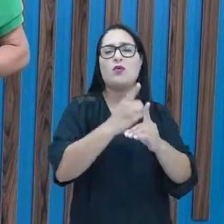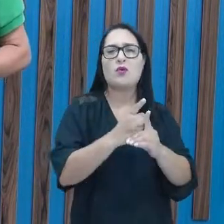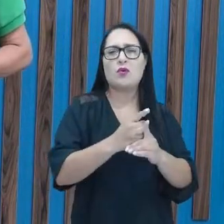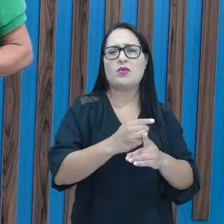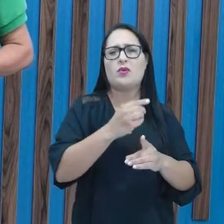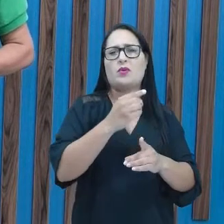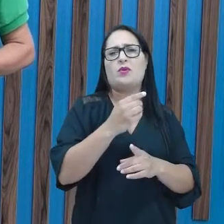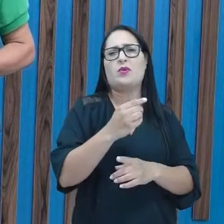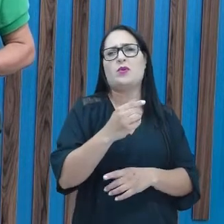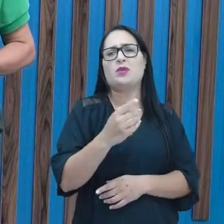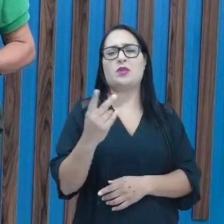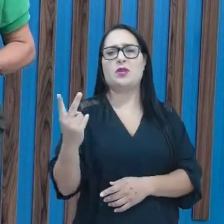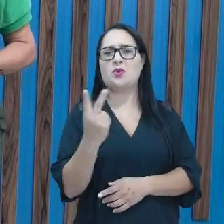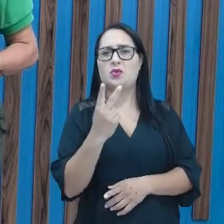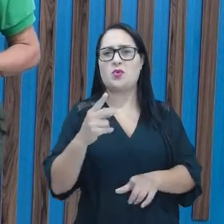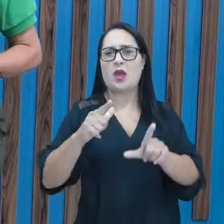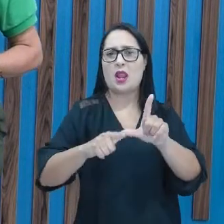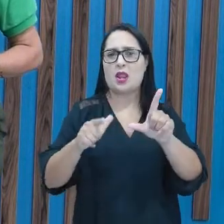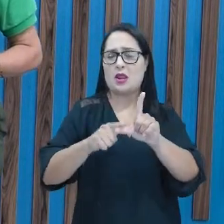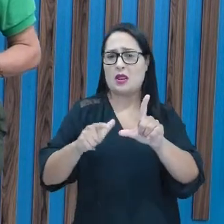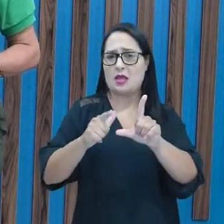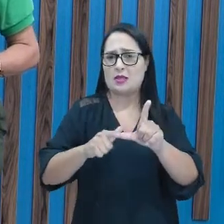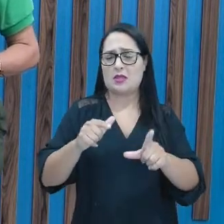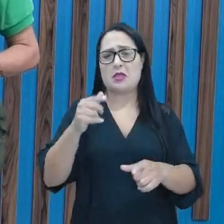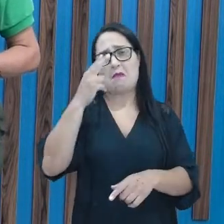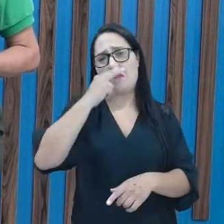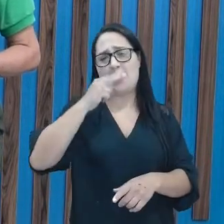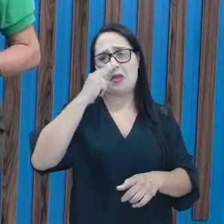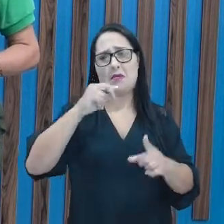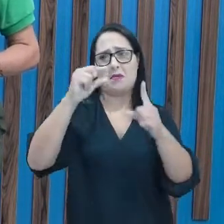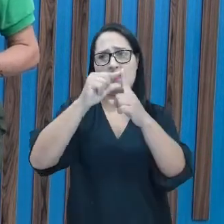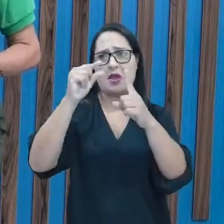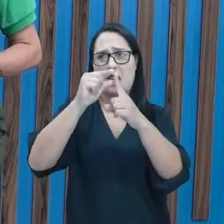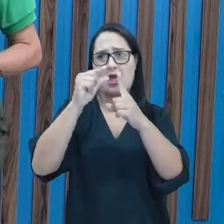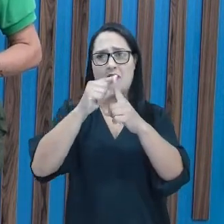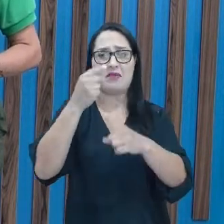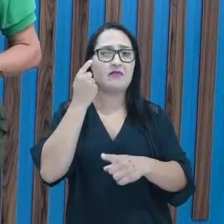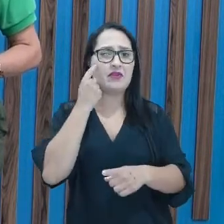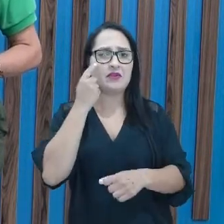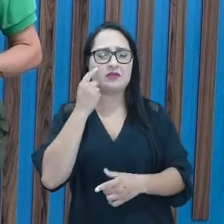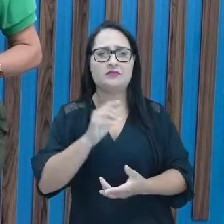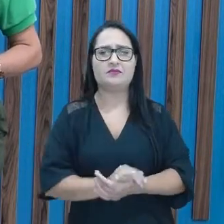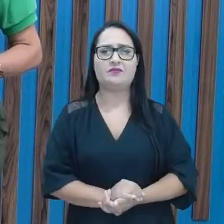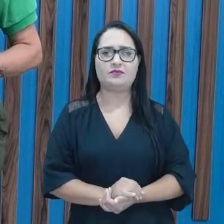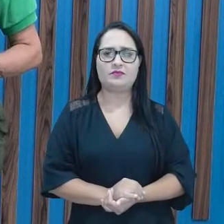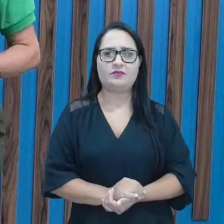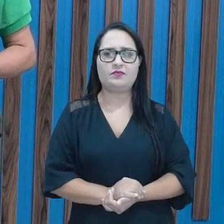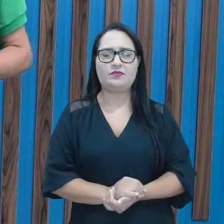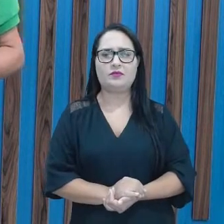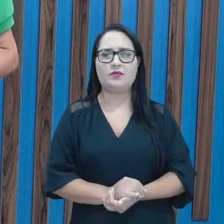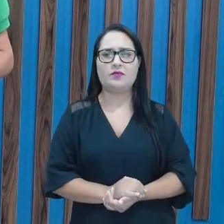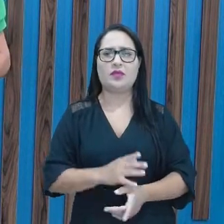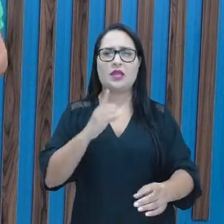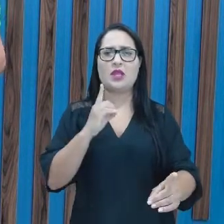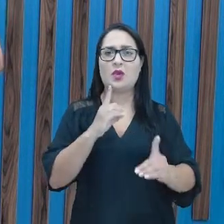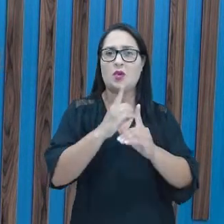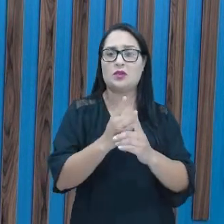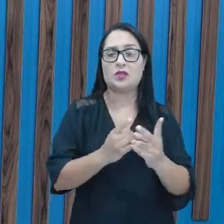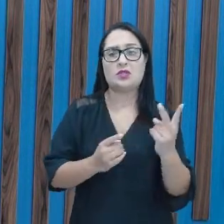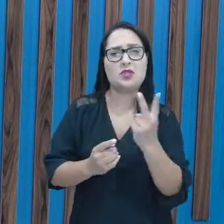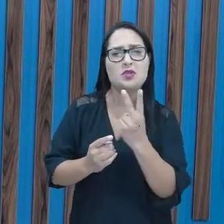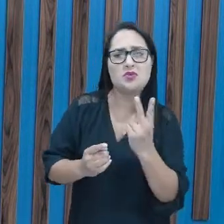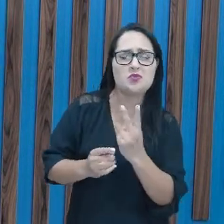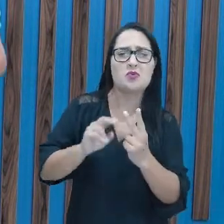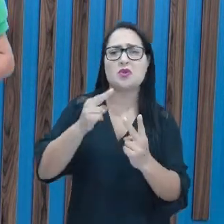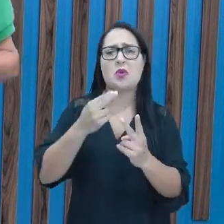palavra, tá certo? Olha só, encontro consonantal, gente, é o encontro de duas ou